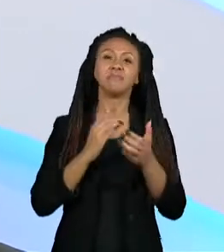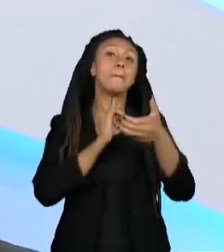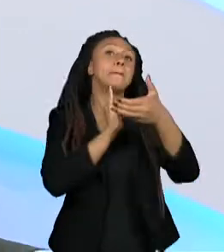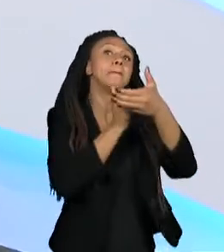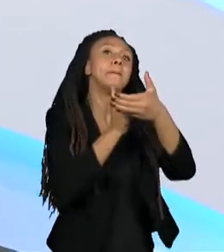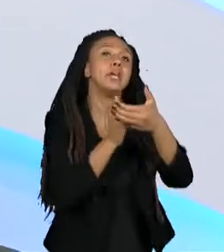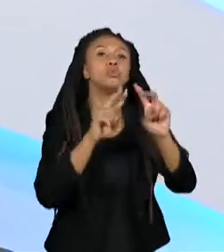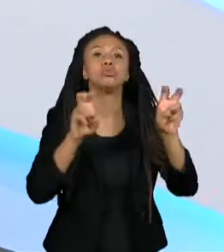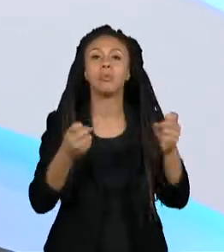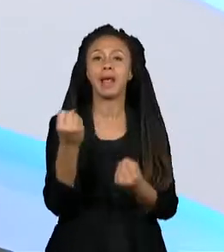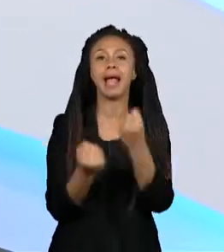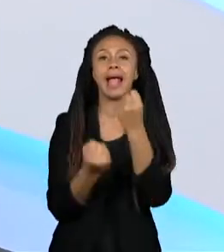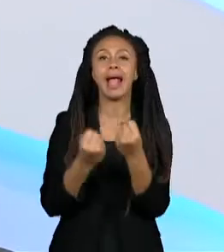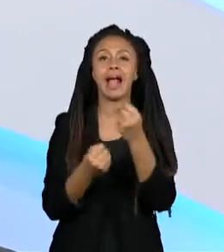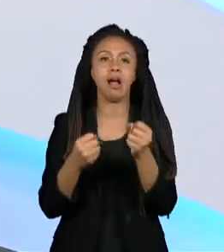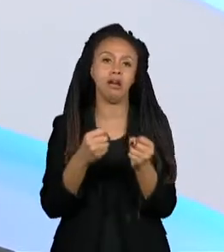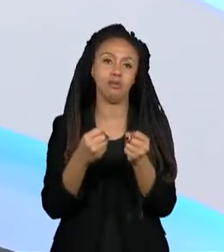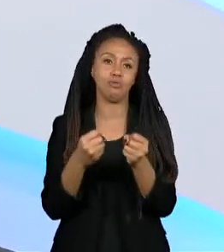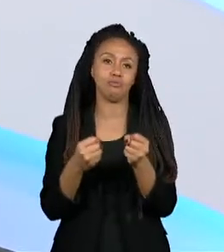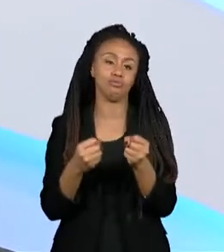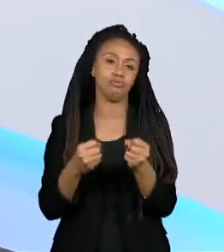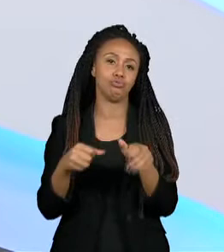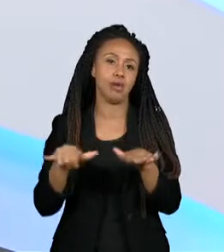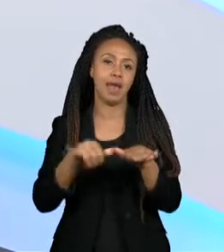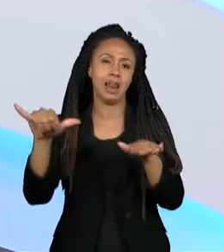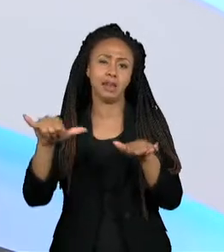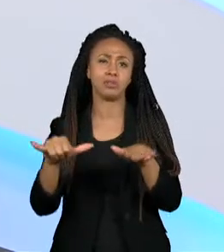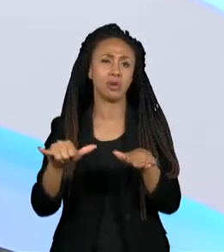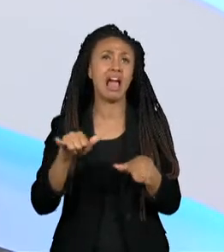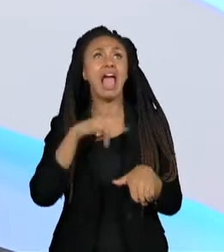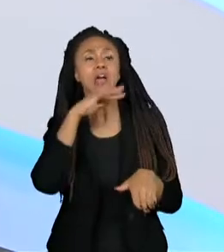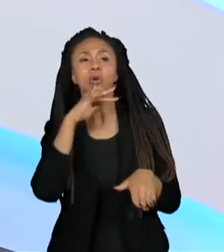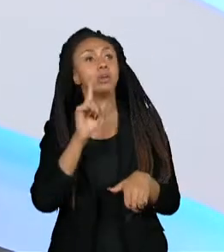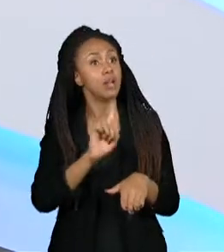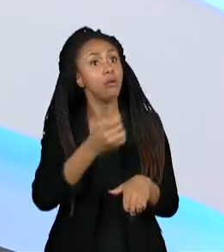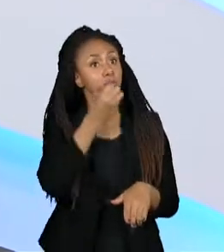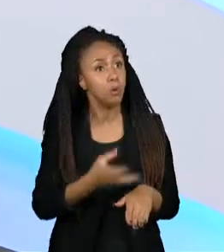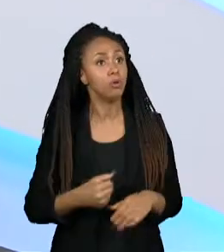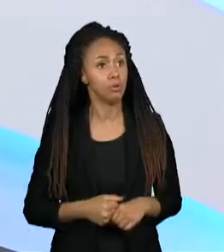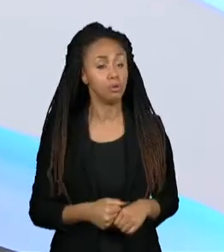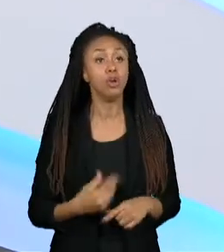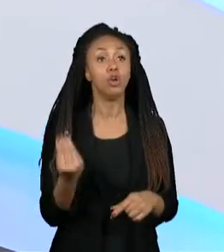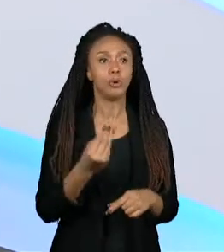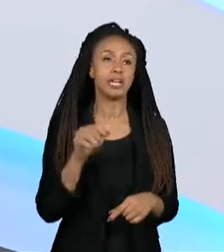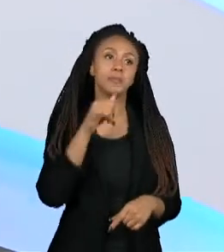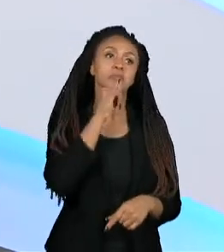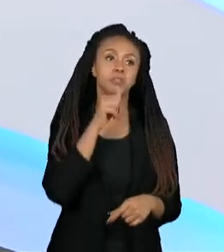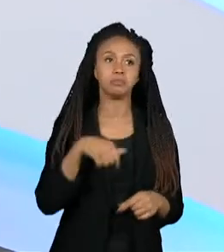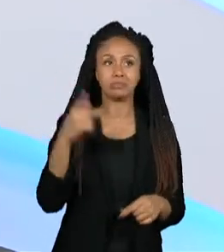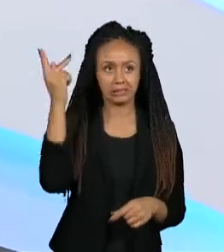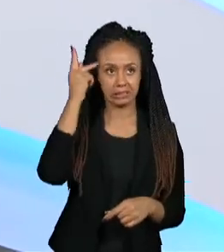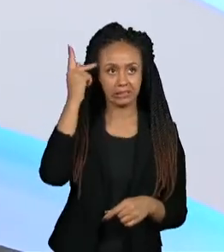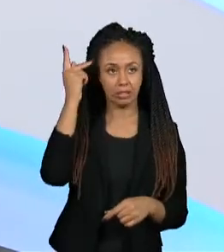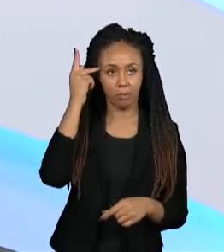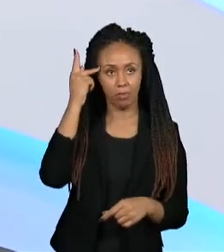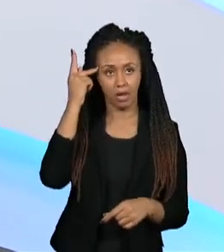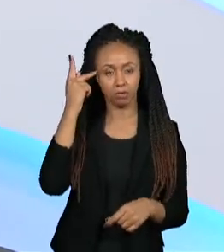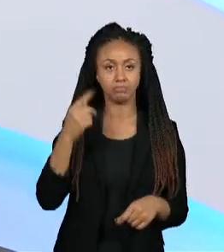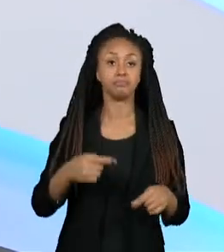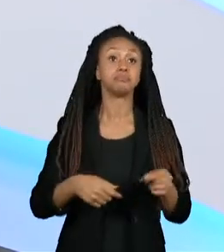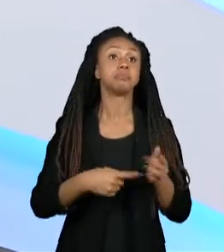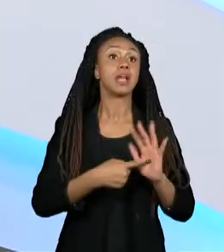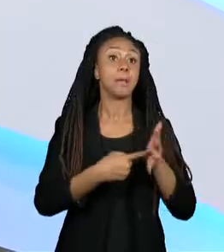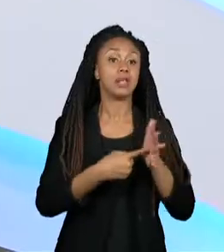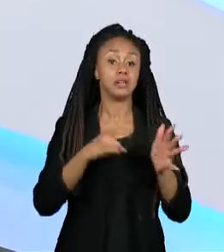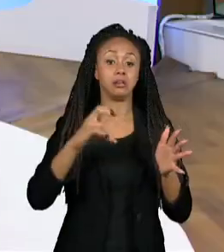hora de subir, descer, é ruim para o carro elétrico. Na verdade, é muito bom para o carro elétrico. Na verdade, se você sair aqui de São Paulo com uma bateria carregada